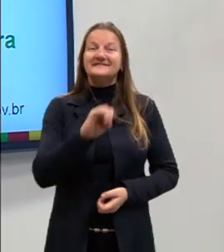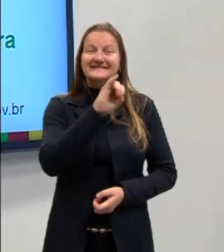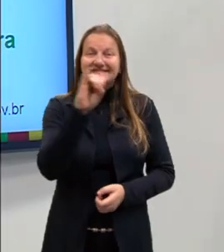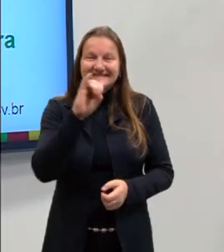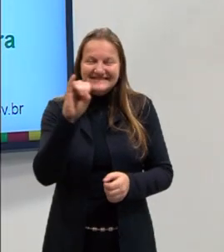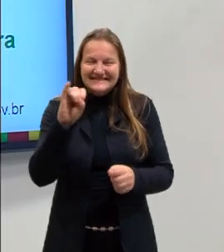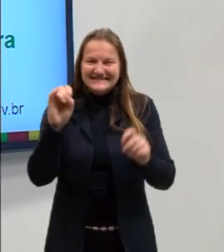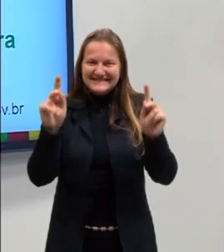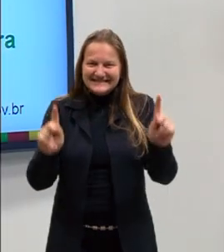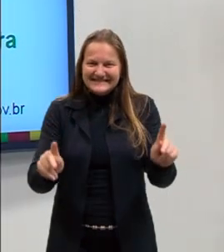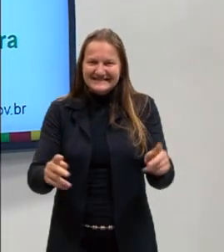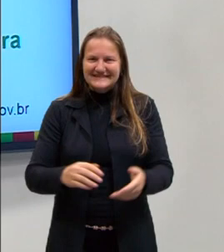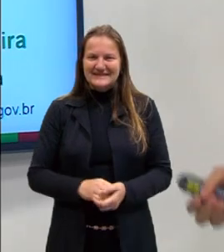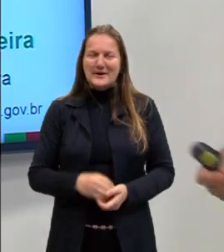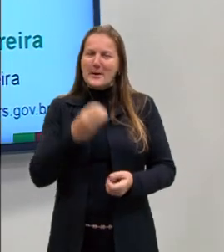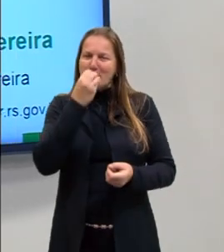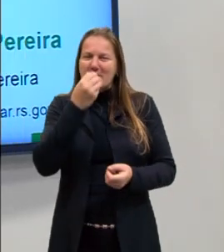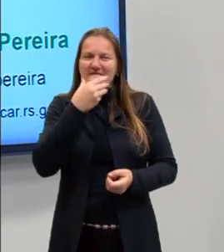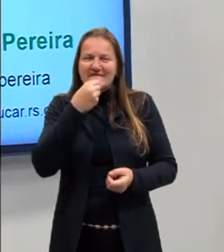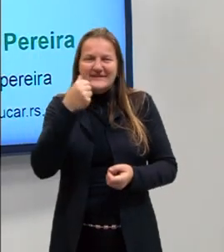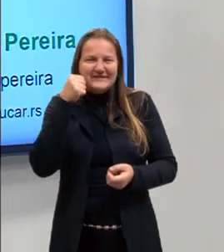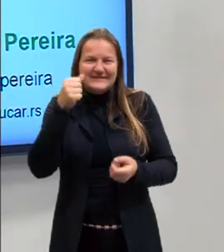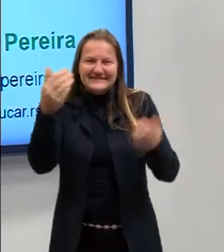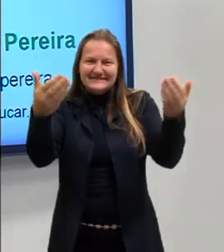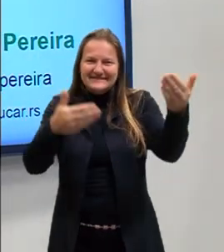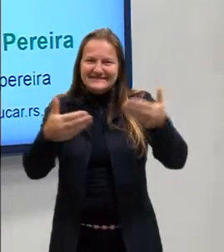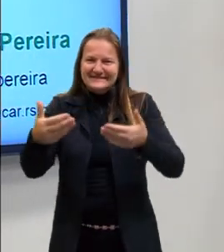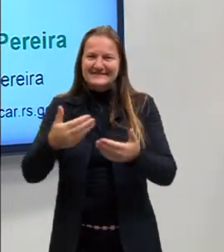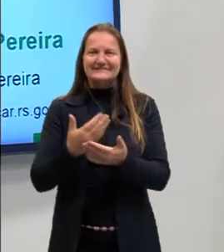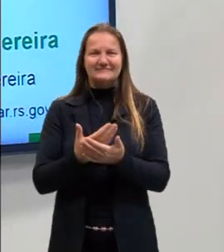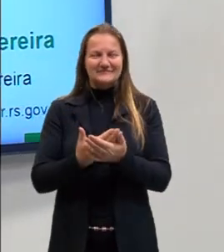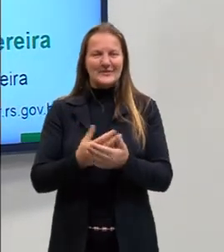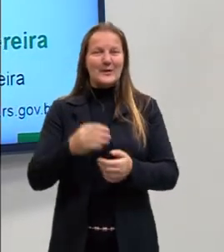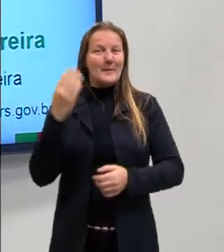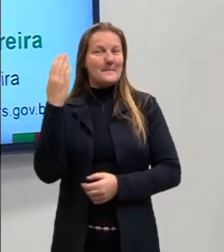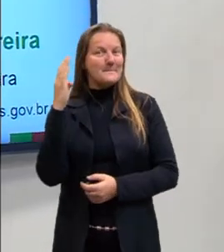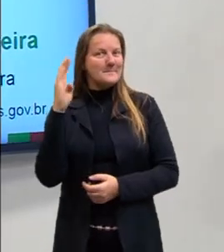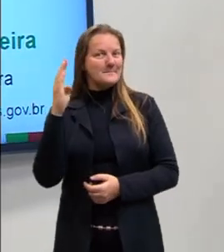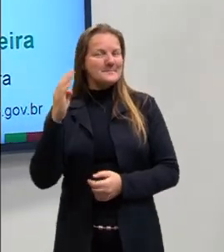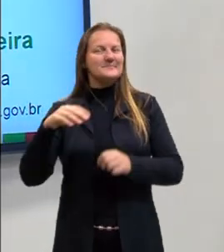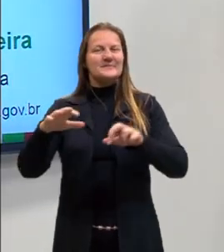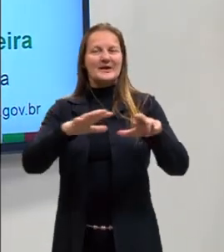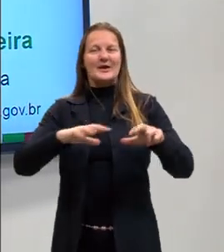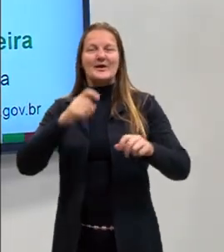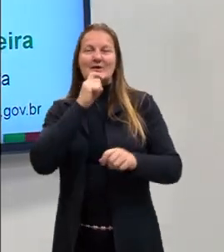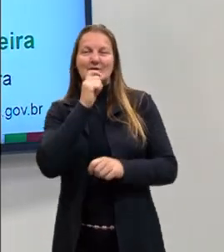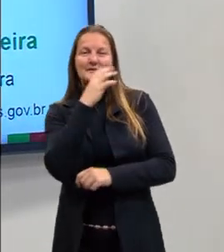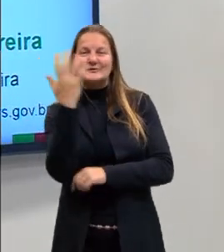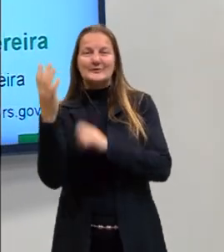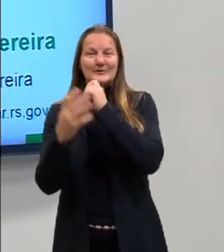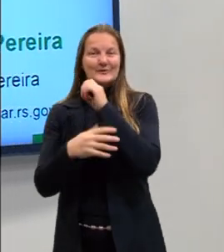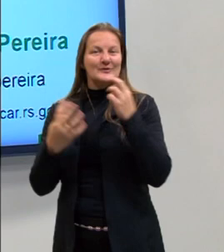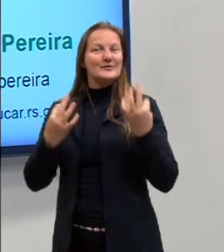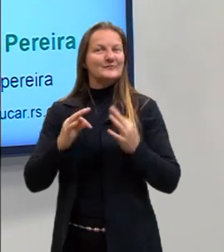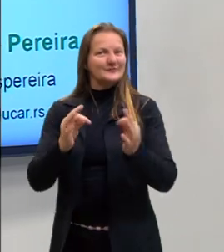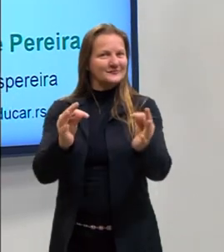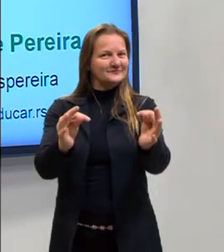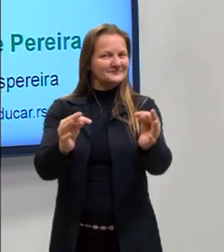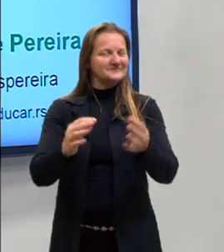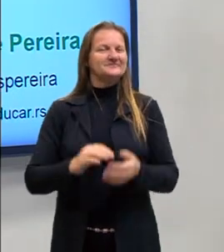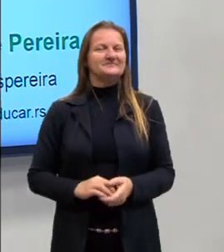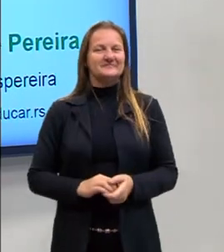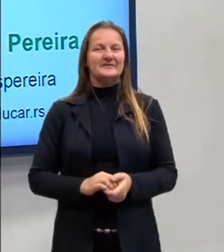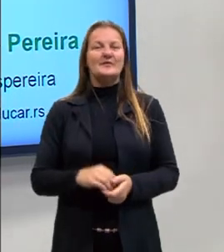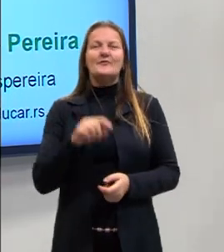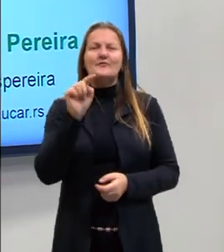Oi, oi, oi, pessoal, bem-vindos e bem-vindas à aula de biologia da área das ciências da natureza e suas tecnologias.